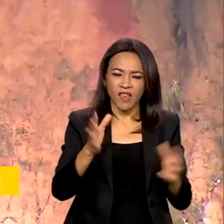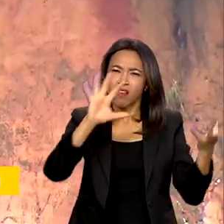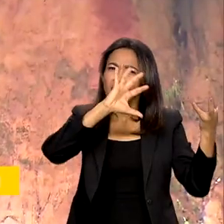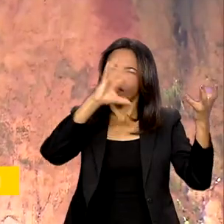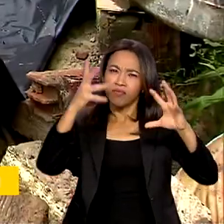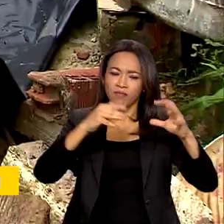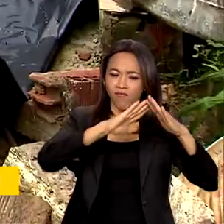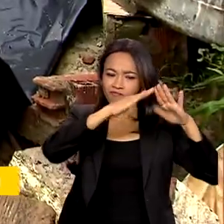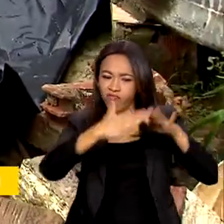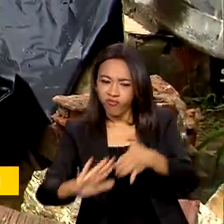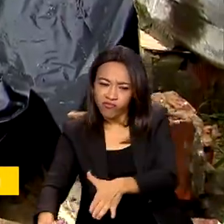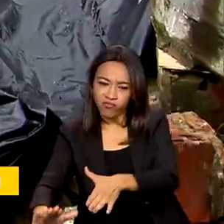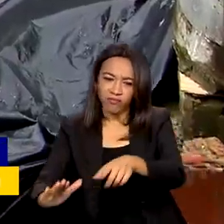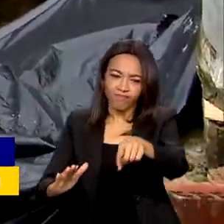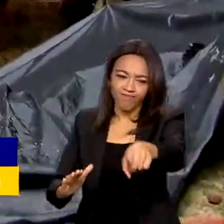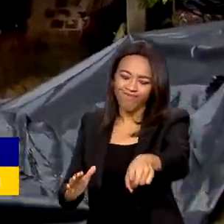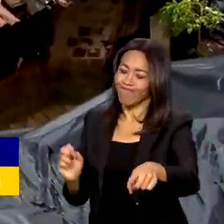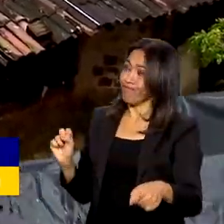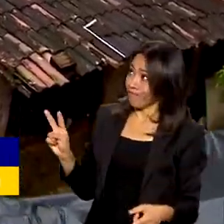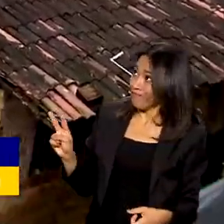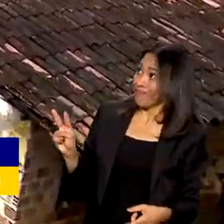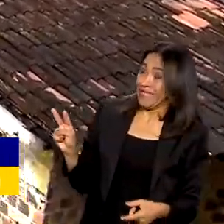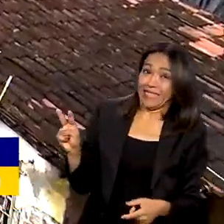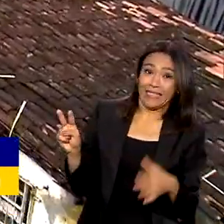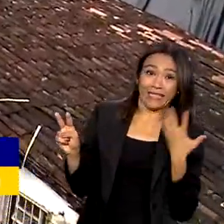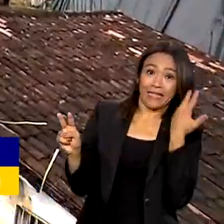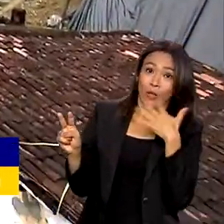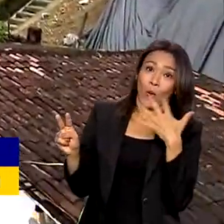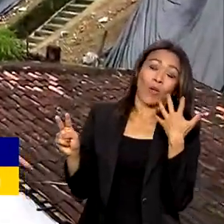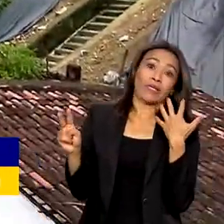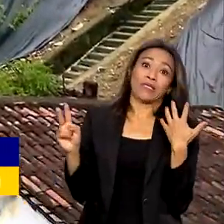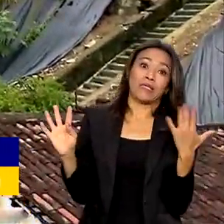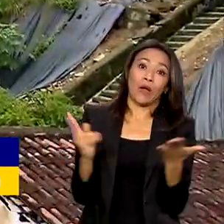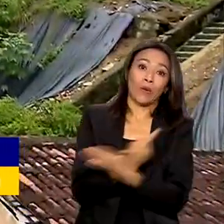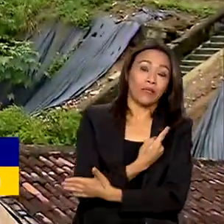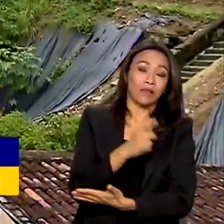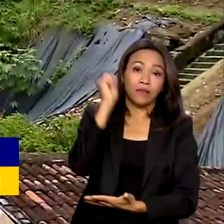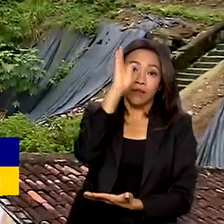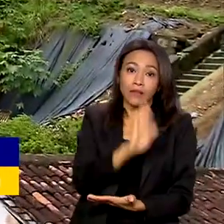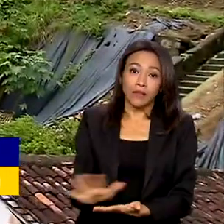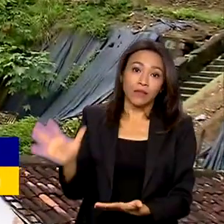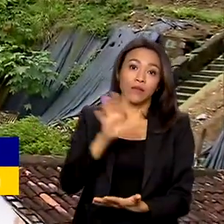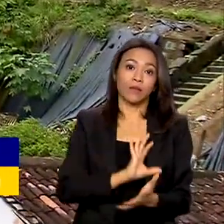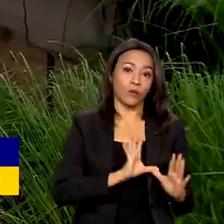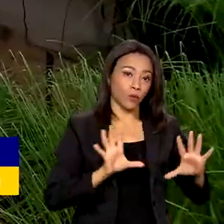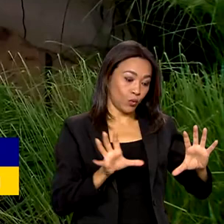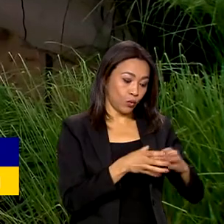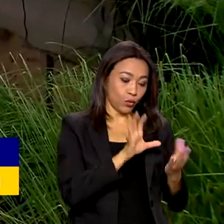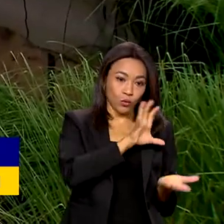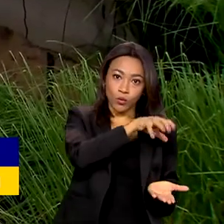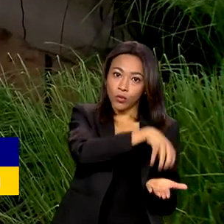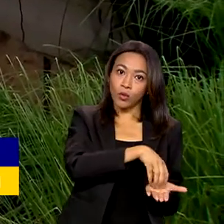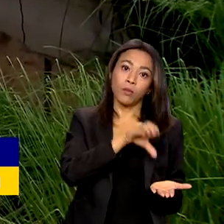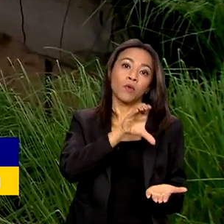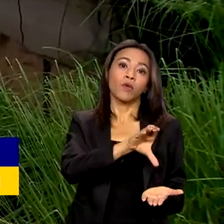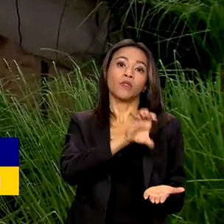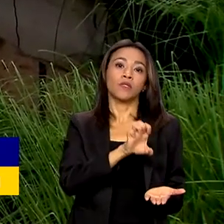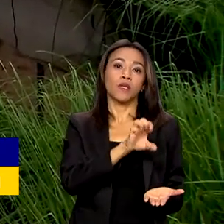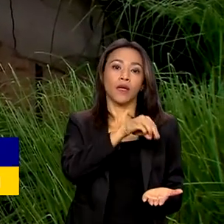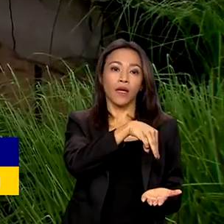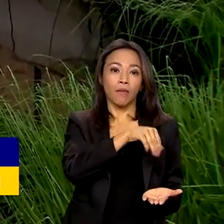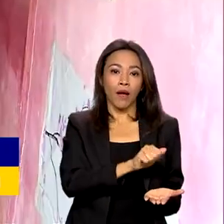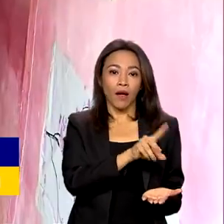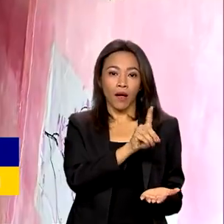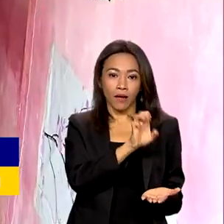deslizamentos. Diante de cenários cada vez mais comuns, o Semadem quer estimular a prevenção. Na campanha Aprender